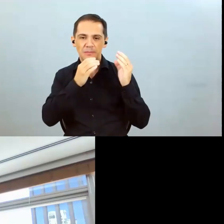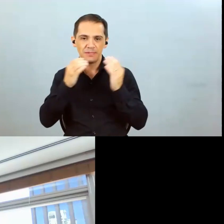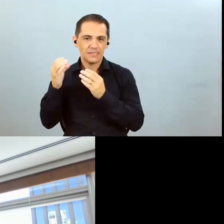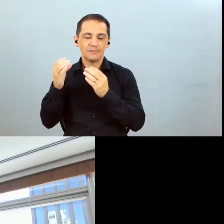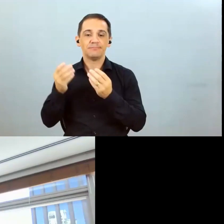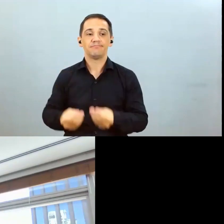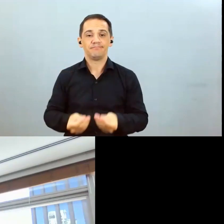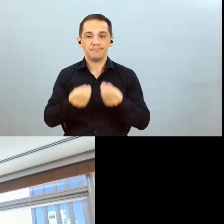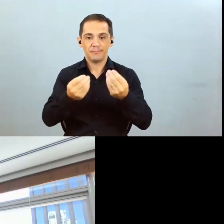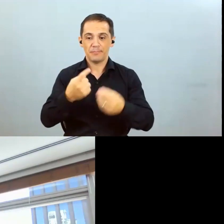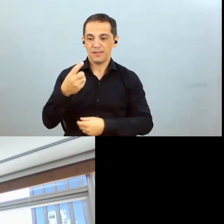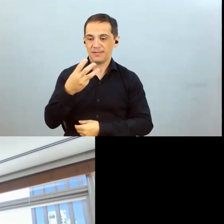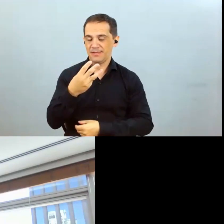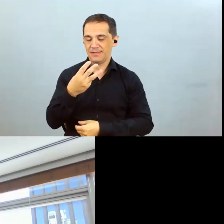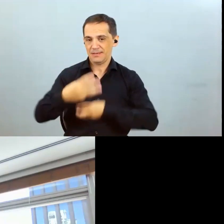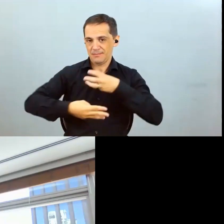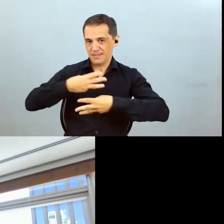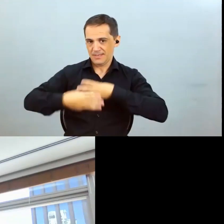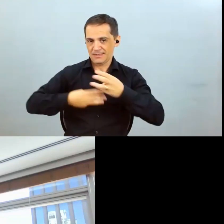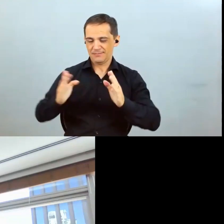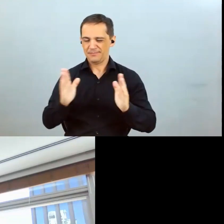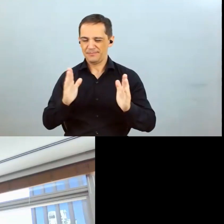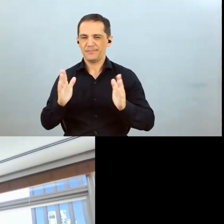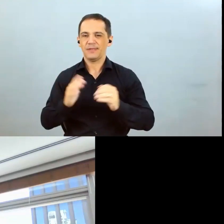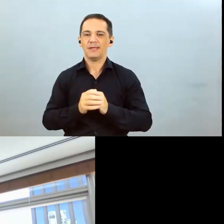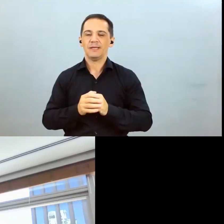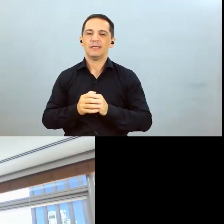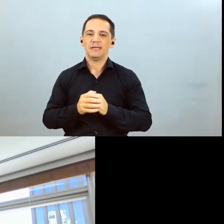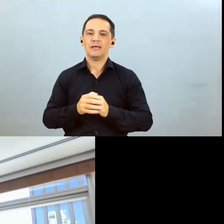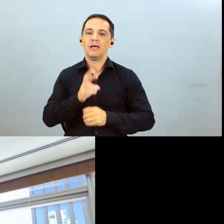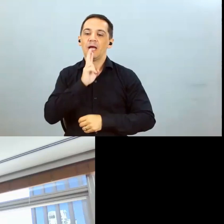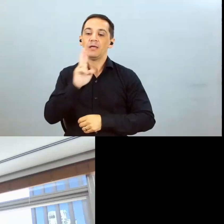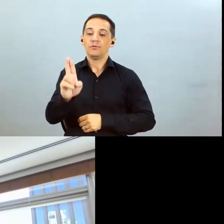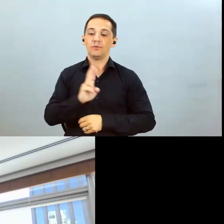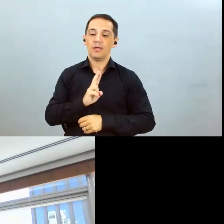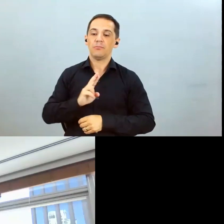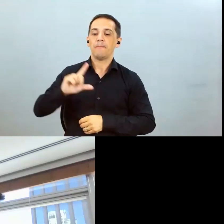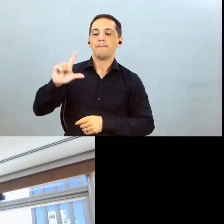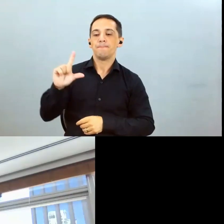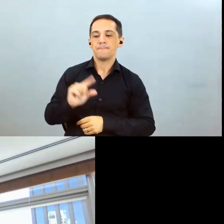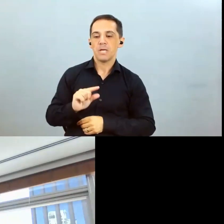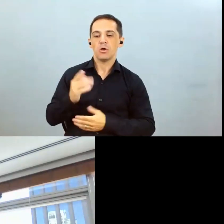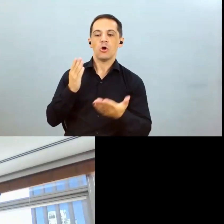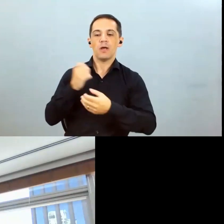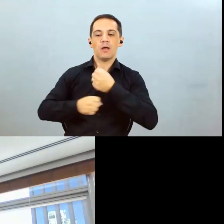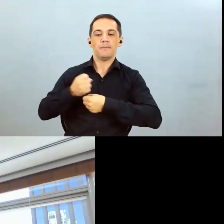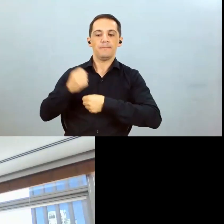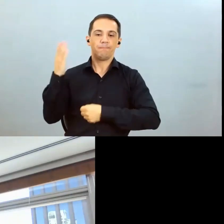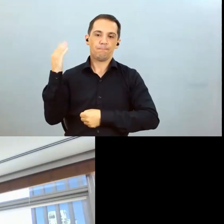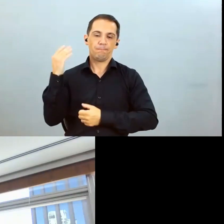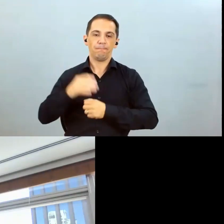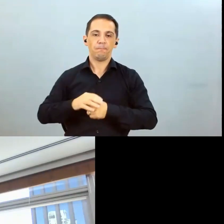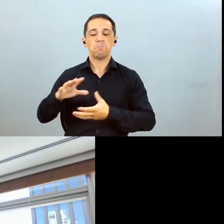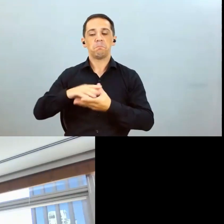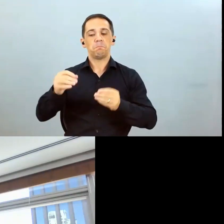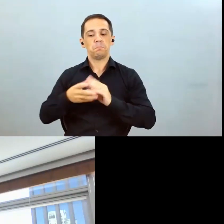nesse primeiro trimestre que acabaram sendo um resultado inferior do que foi o ano passado. Mas o algodão está vendido,